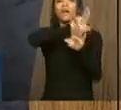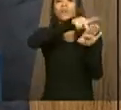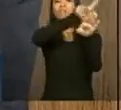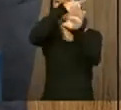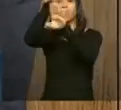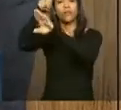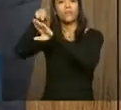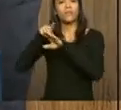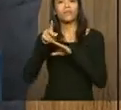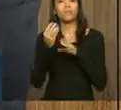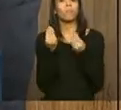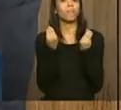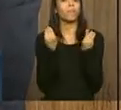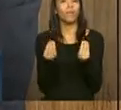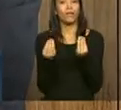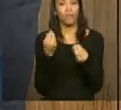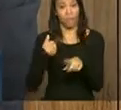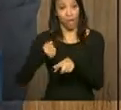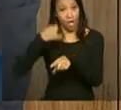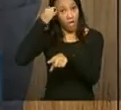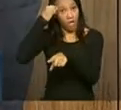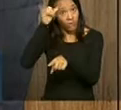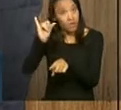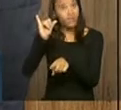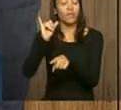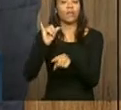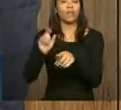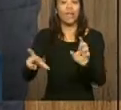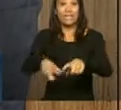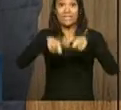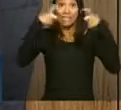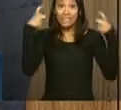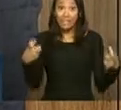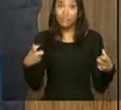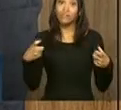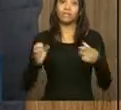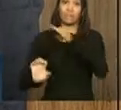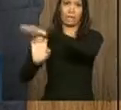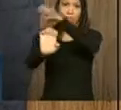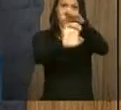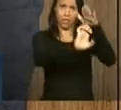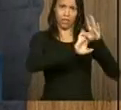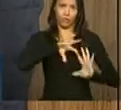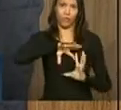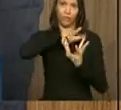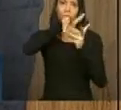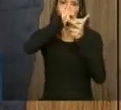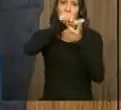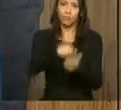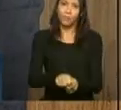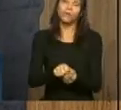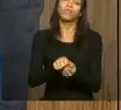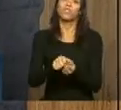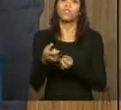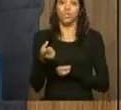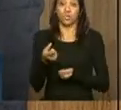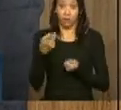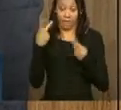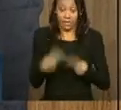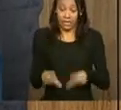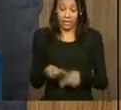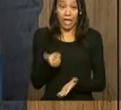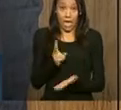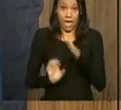que as grandes empresas multinacionais transfiram os seus lucros dos países onde eles